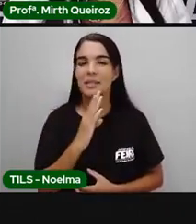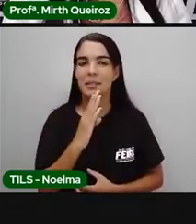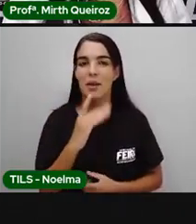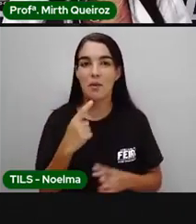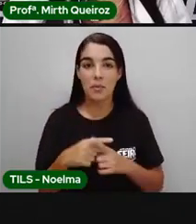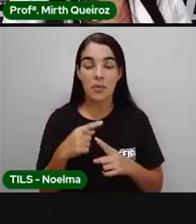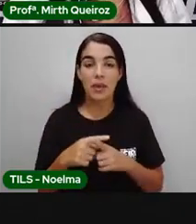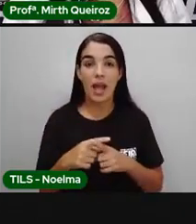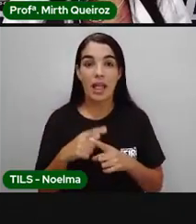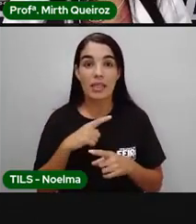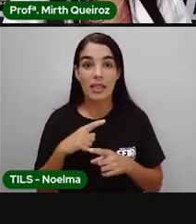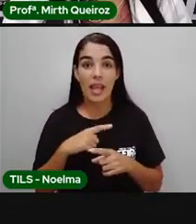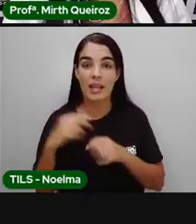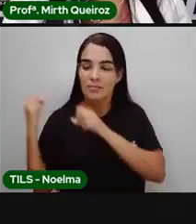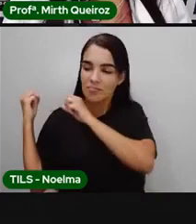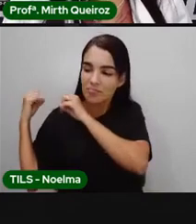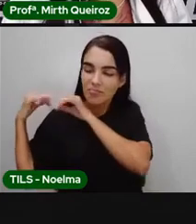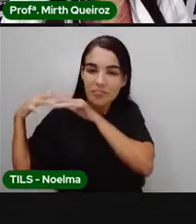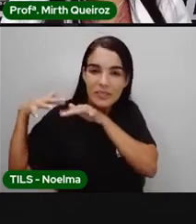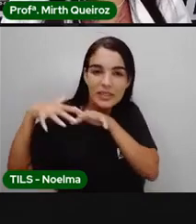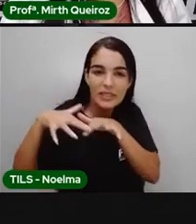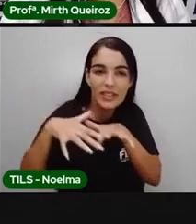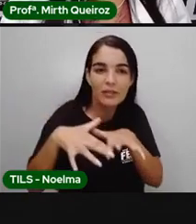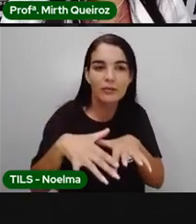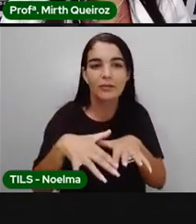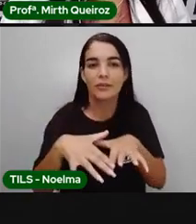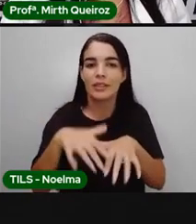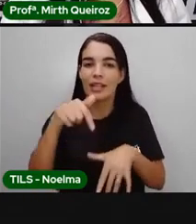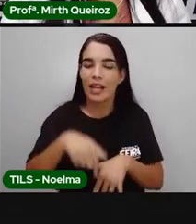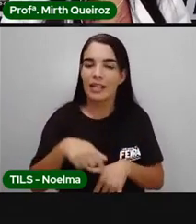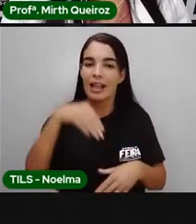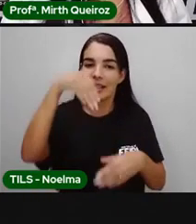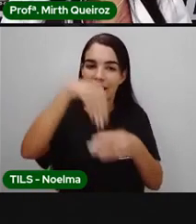influenciou na formação da cultura brasileira.